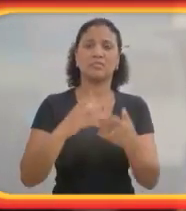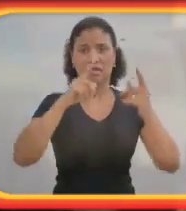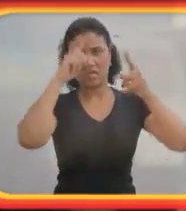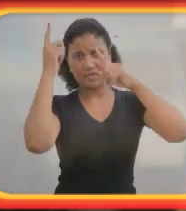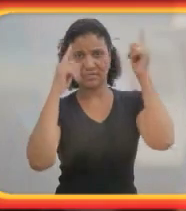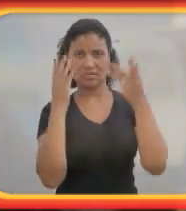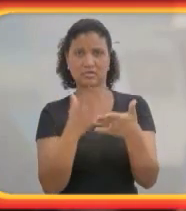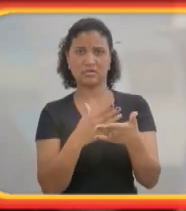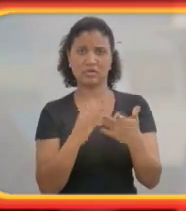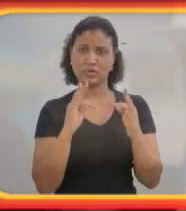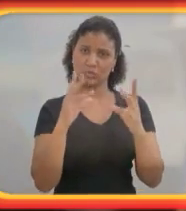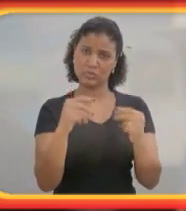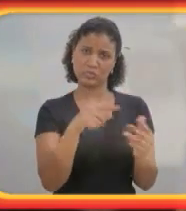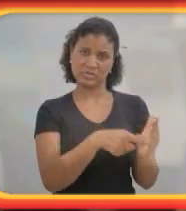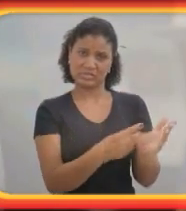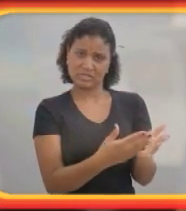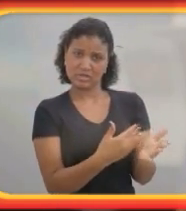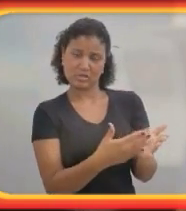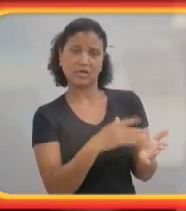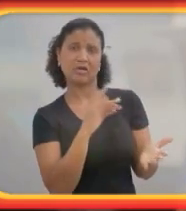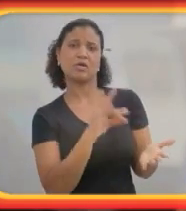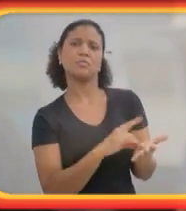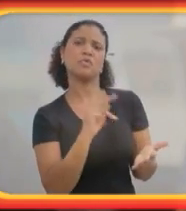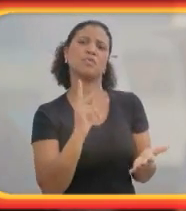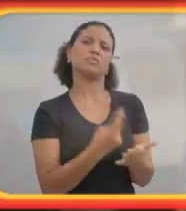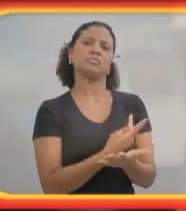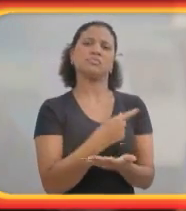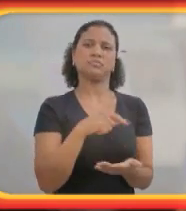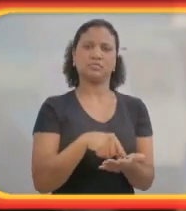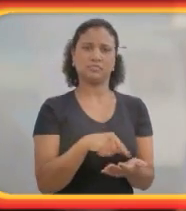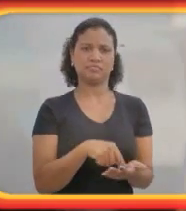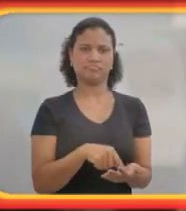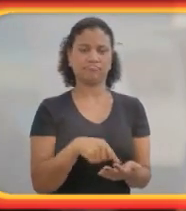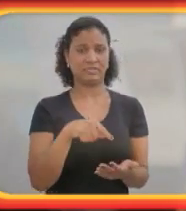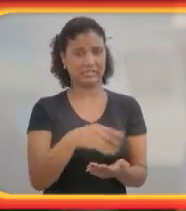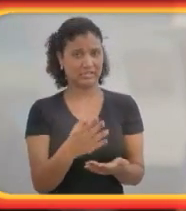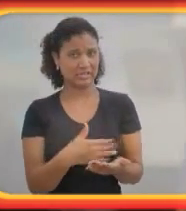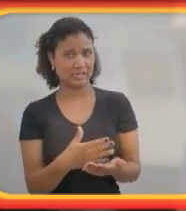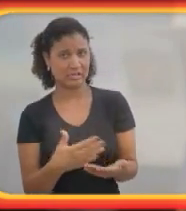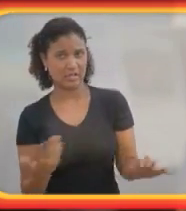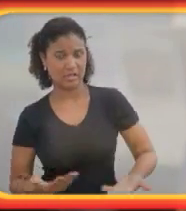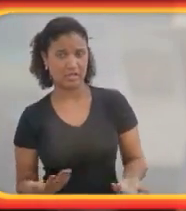Não tem nada inventado no livro. Tudo neste livro realmente aconteceu como descrito.